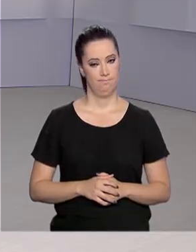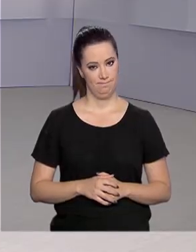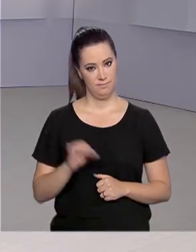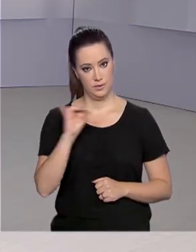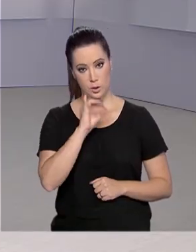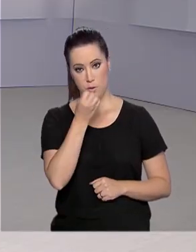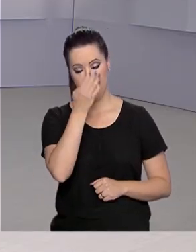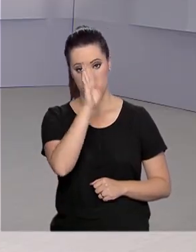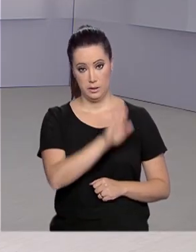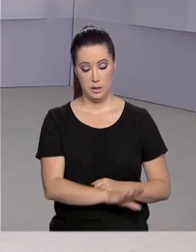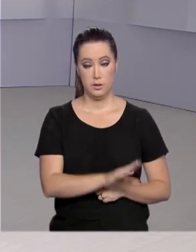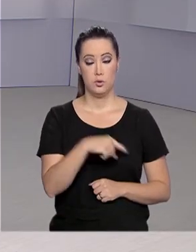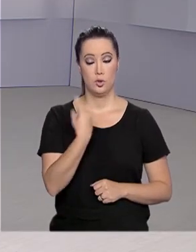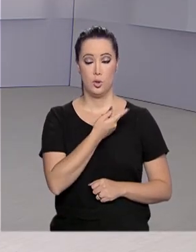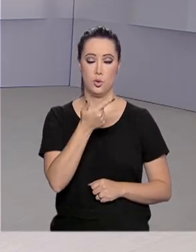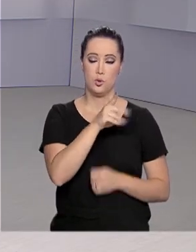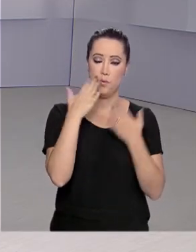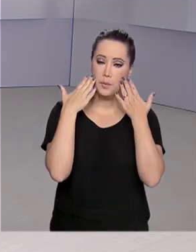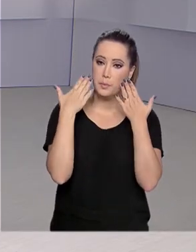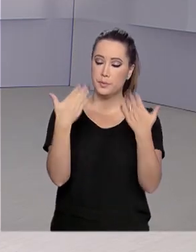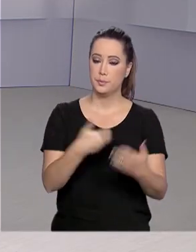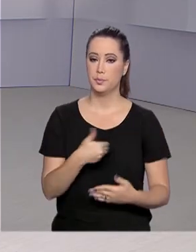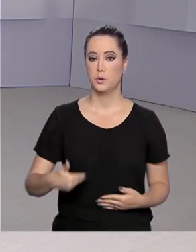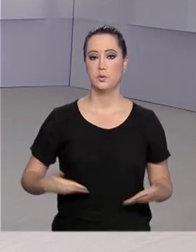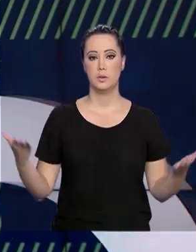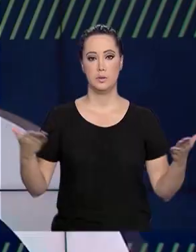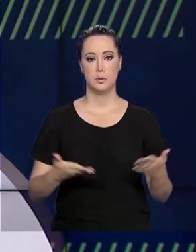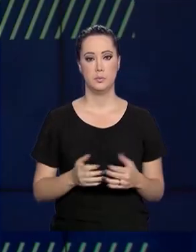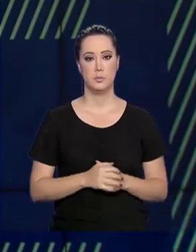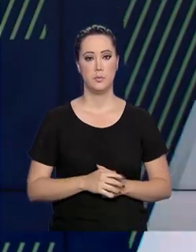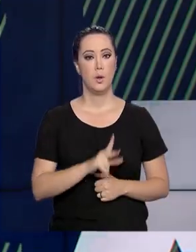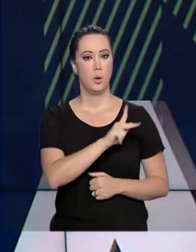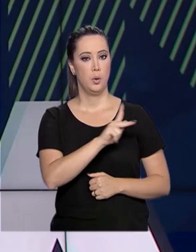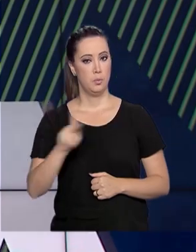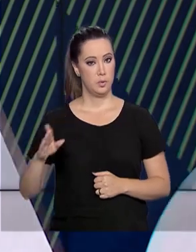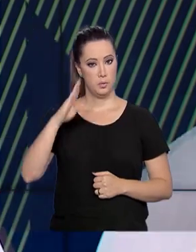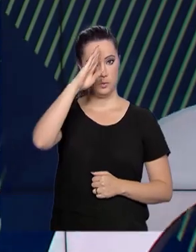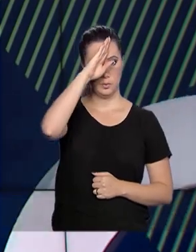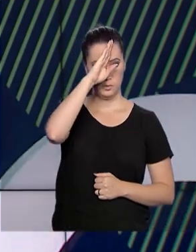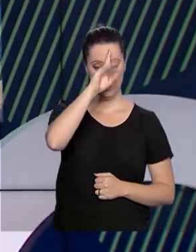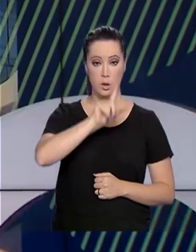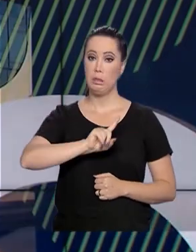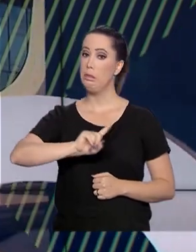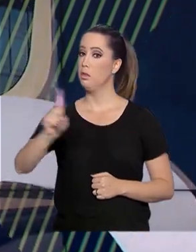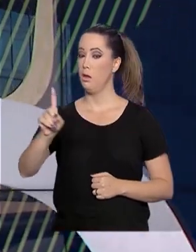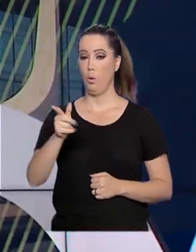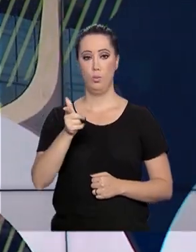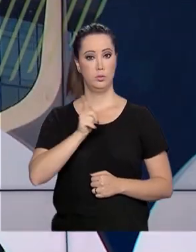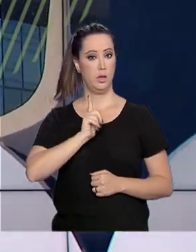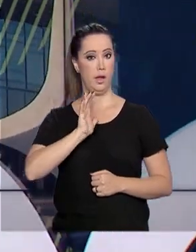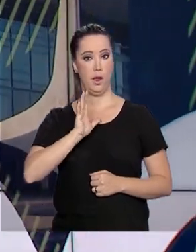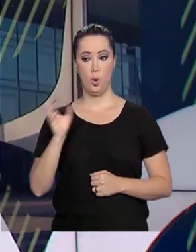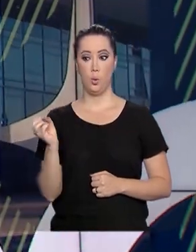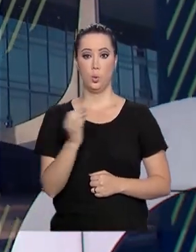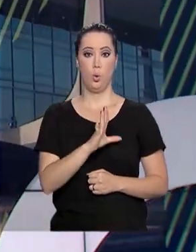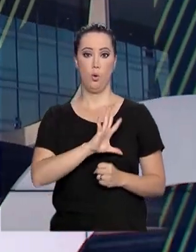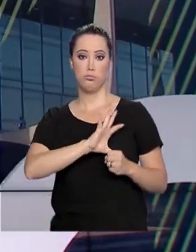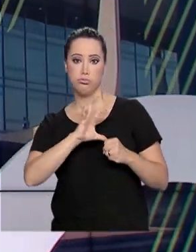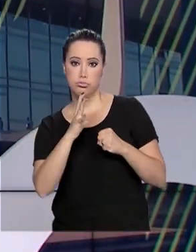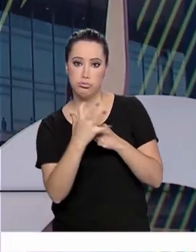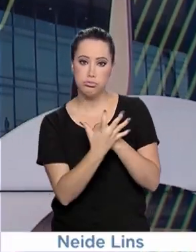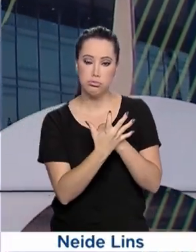Olá, boa tarde. Estamos de volta com o governo agora. O presidente Jair Bolsonaro não está com o novo